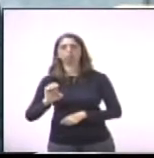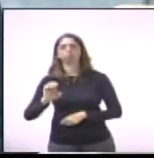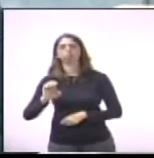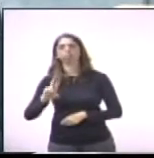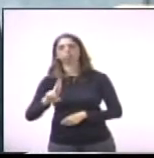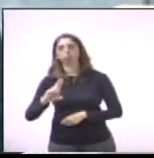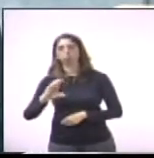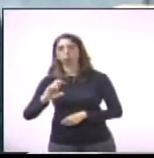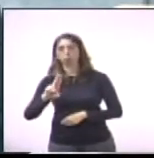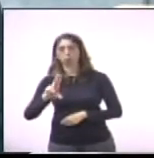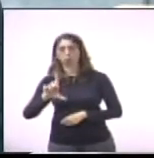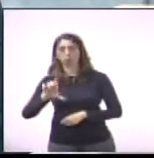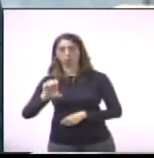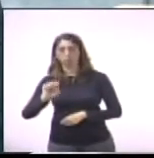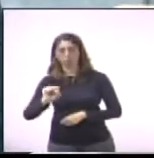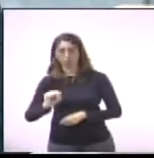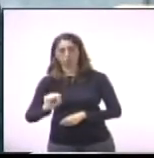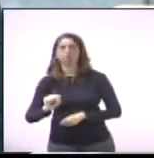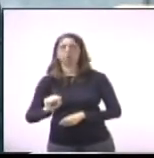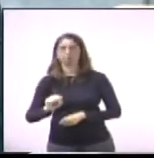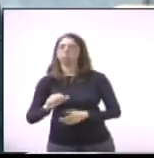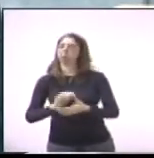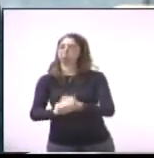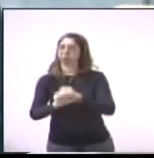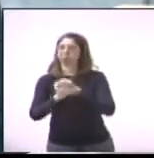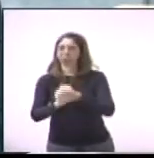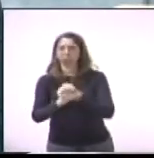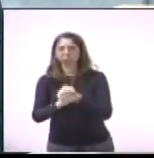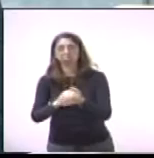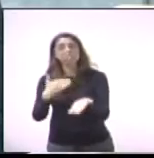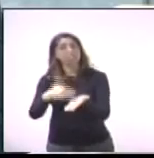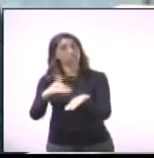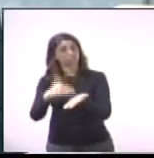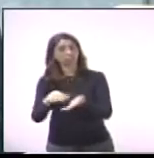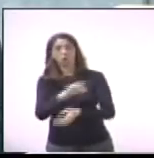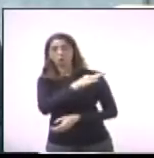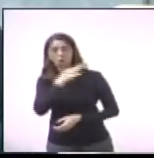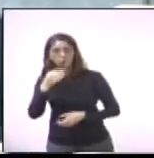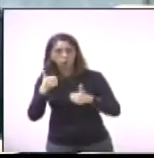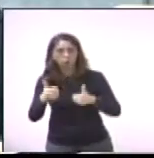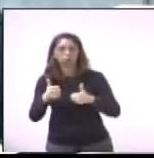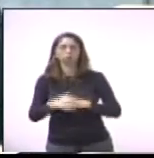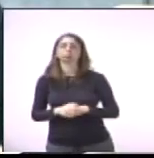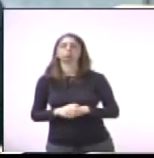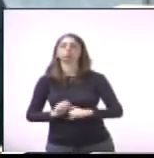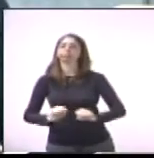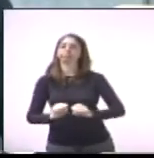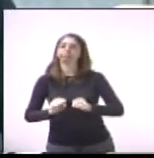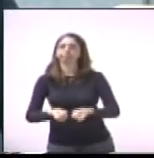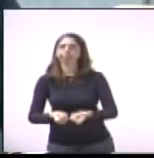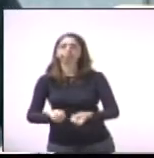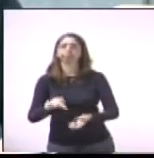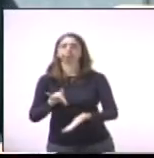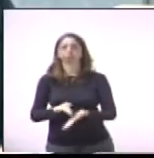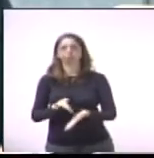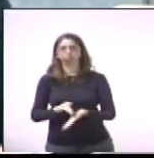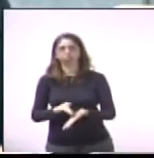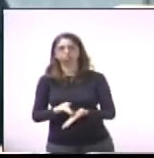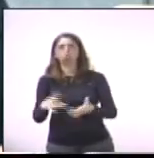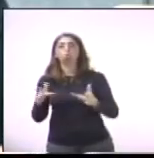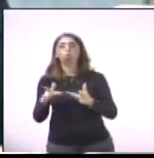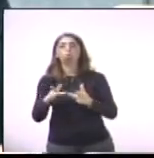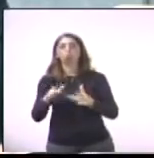deixar aqui meus parabéns, e a Sinara e demais funcionários que têm andado pelas empresas.